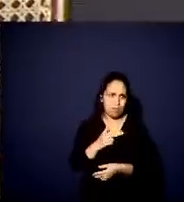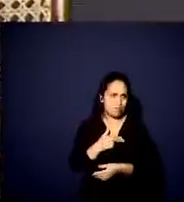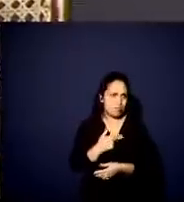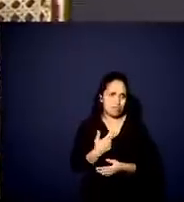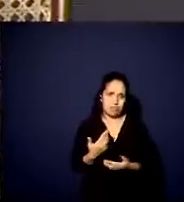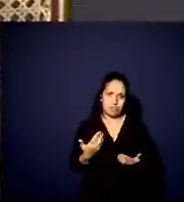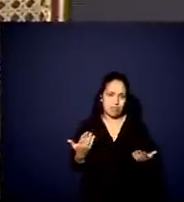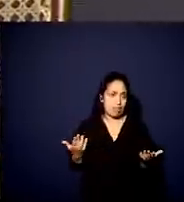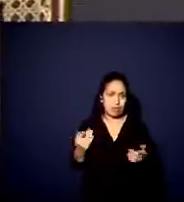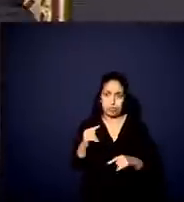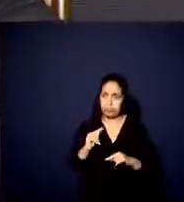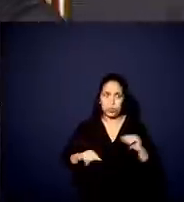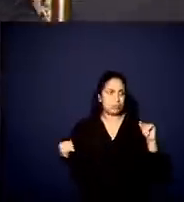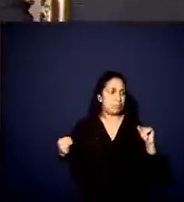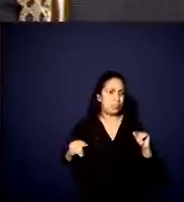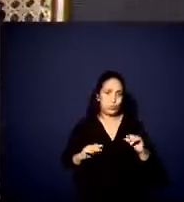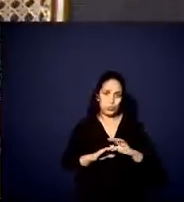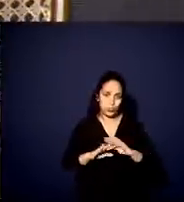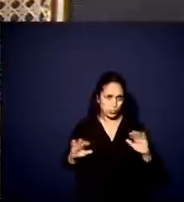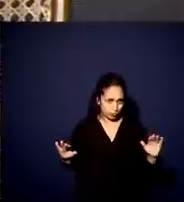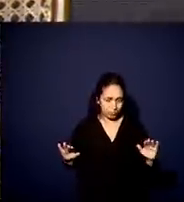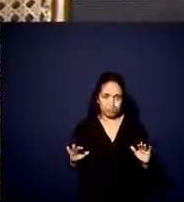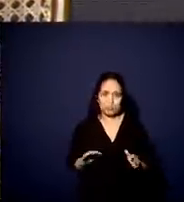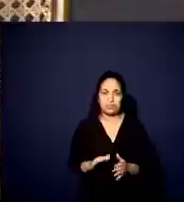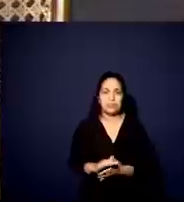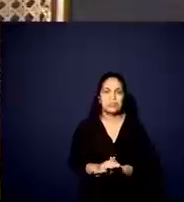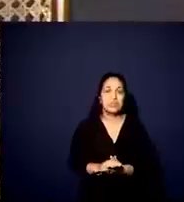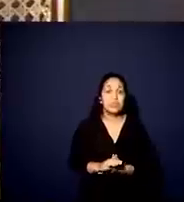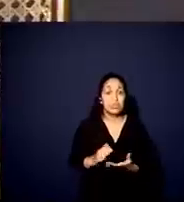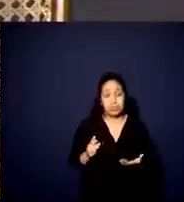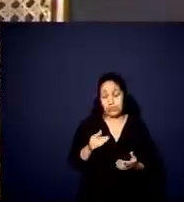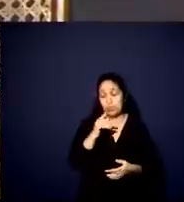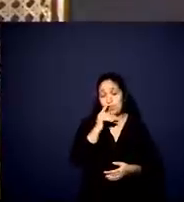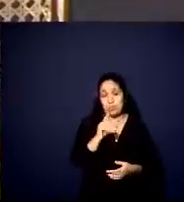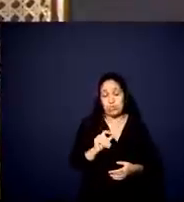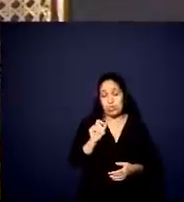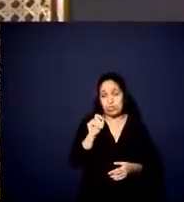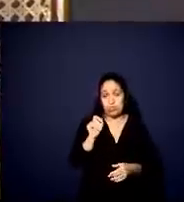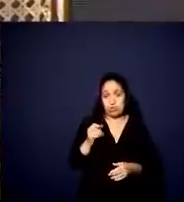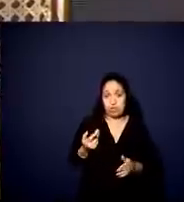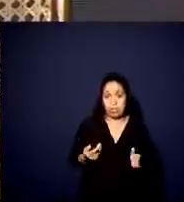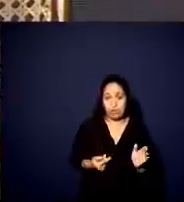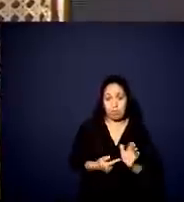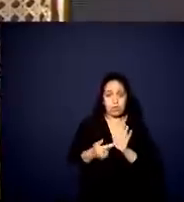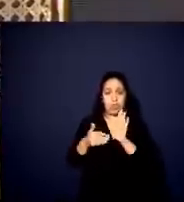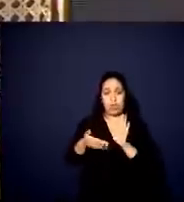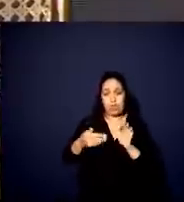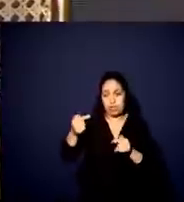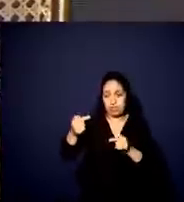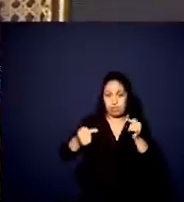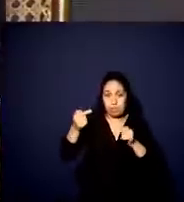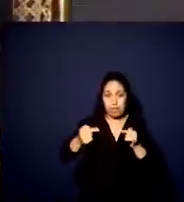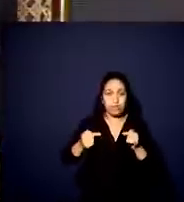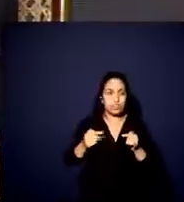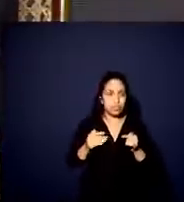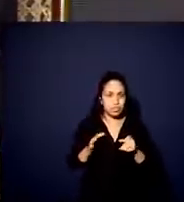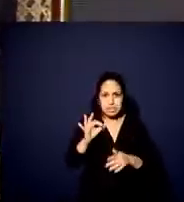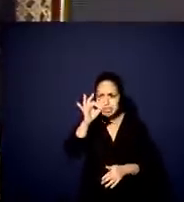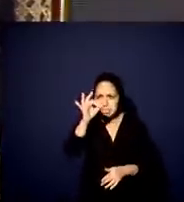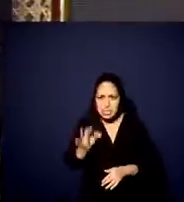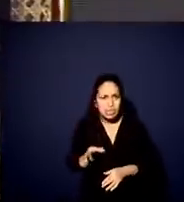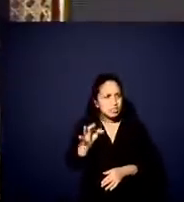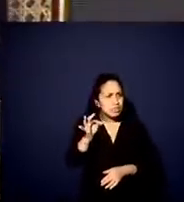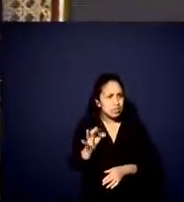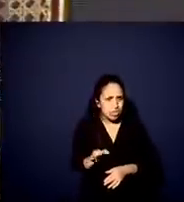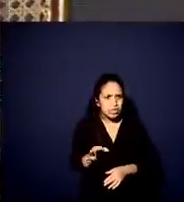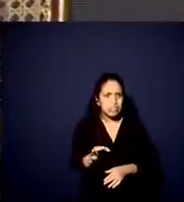proibido, praticamente. Então, a gente consegue trazer isso para o debate e eu não tenho dúvida que foi determinante para levar